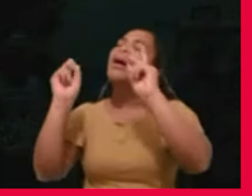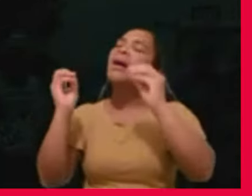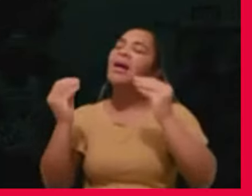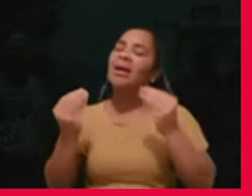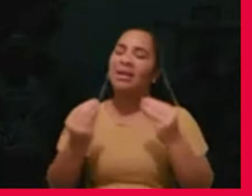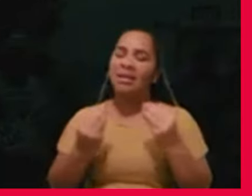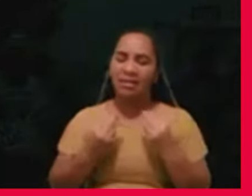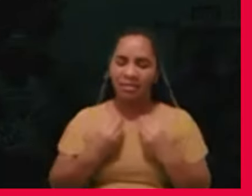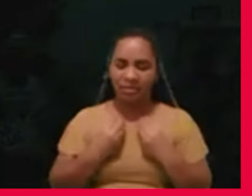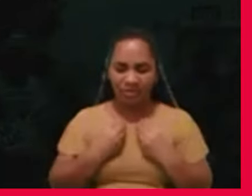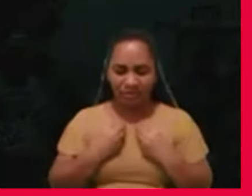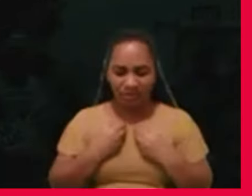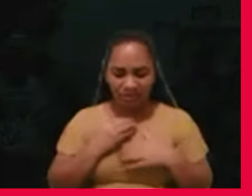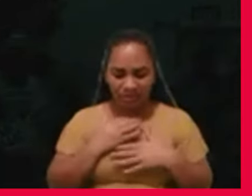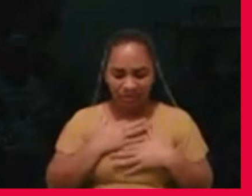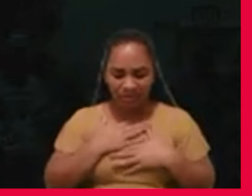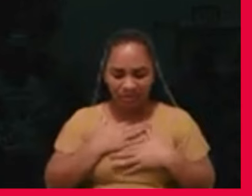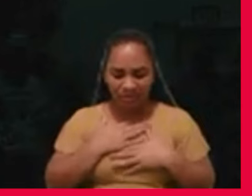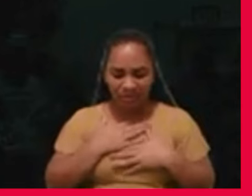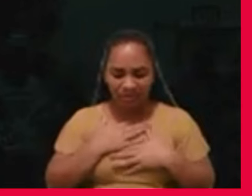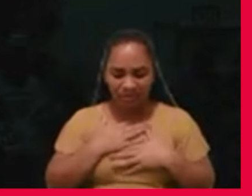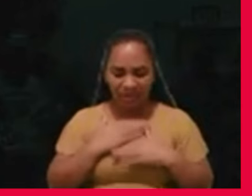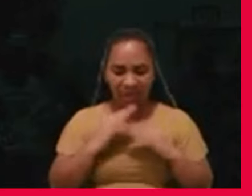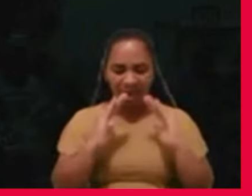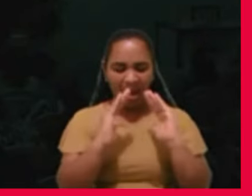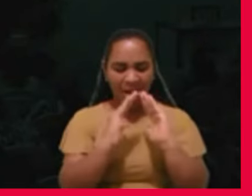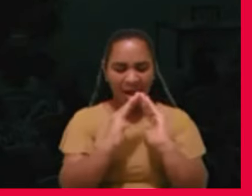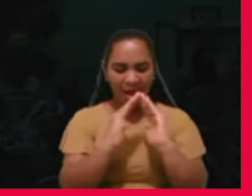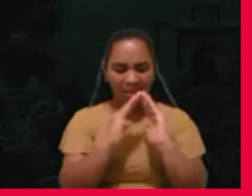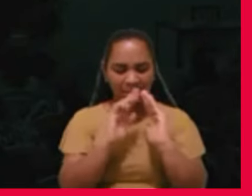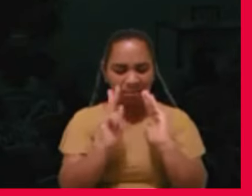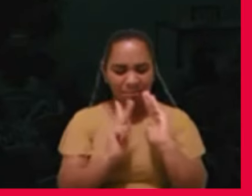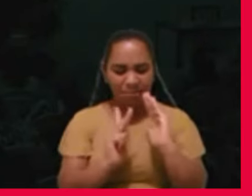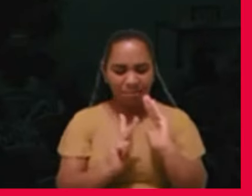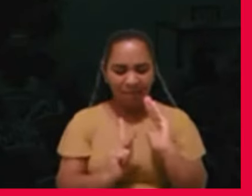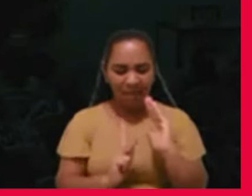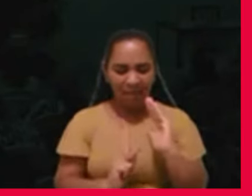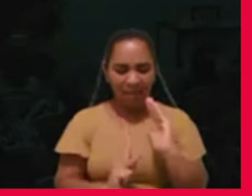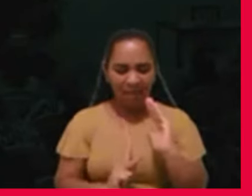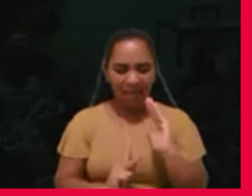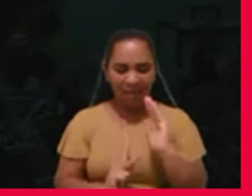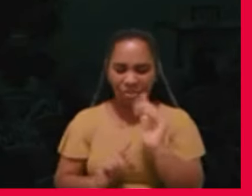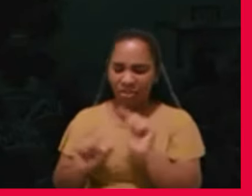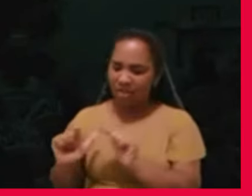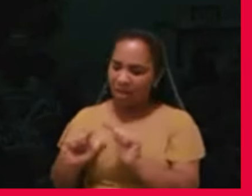a paz no lar, na oficina de trabalho,